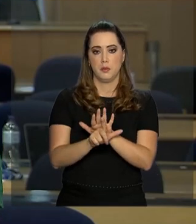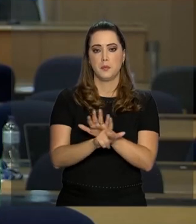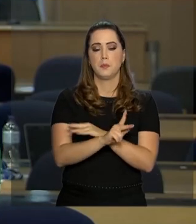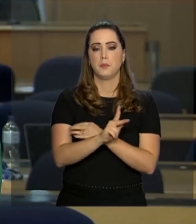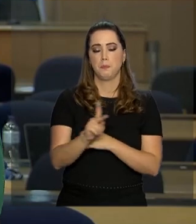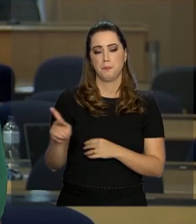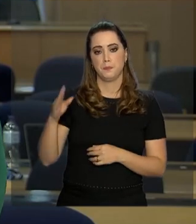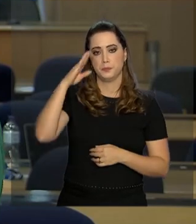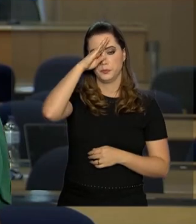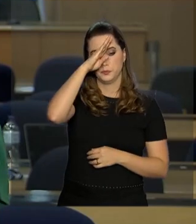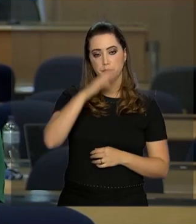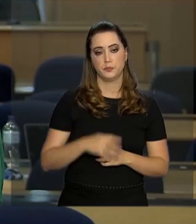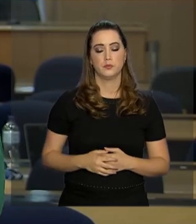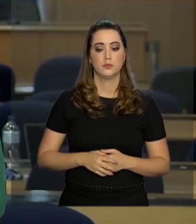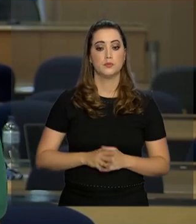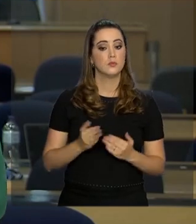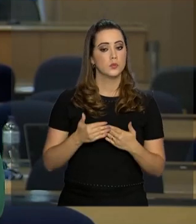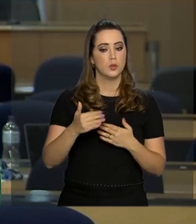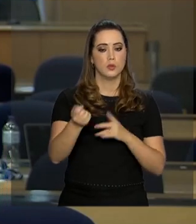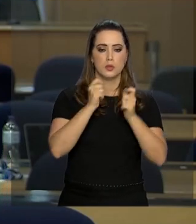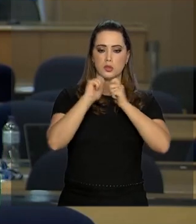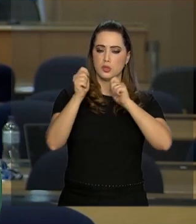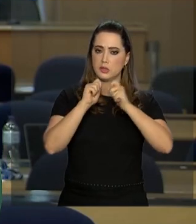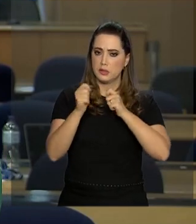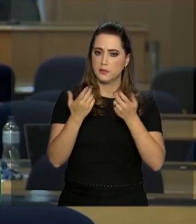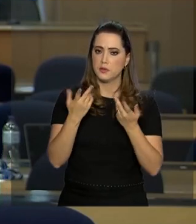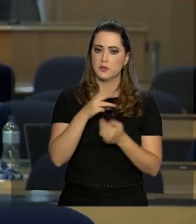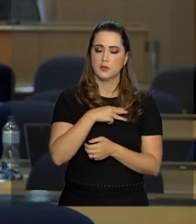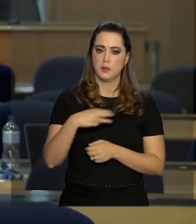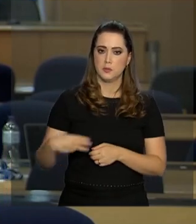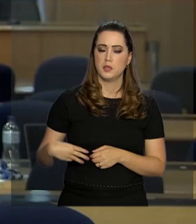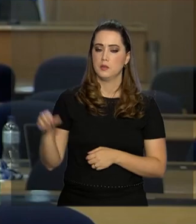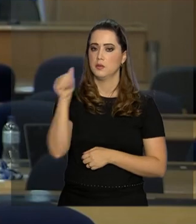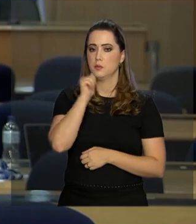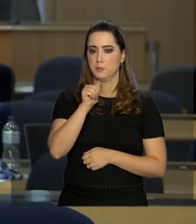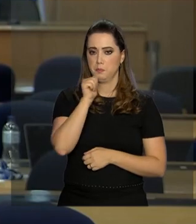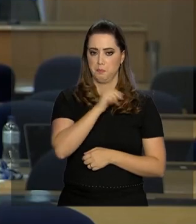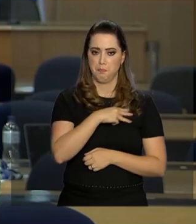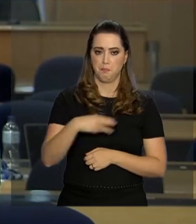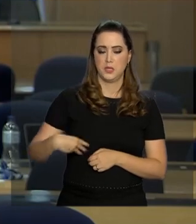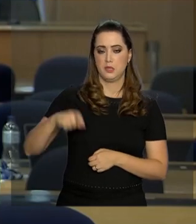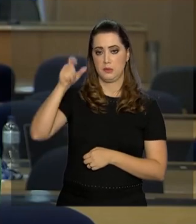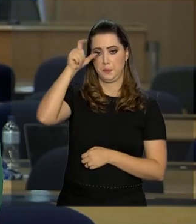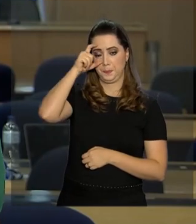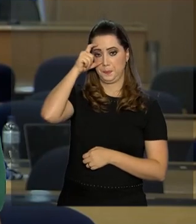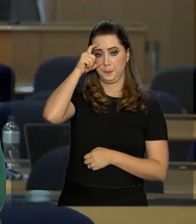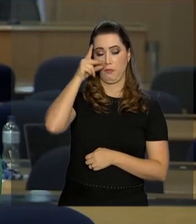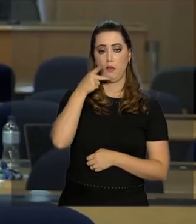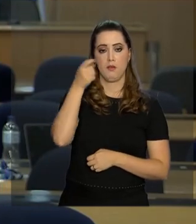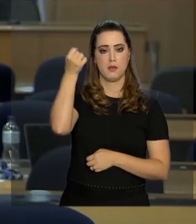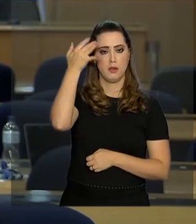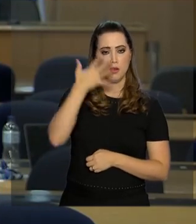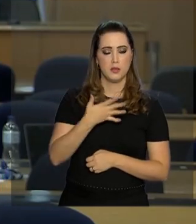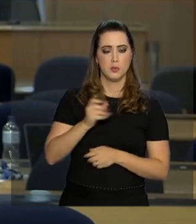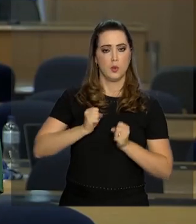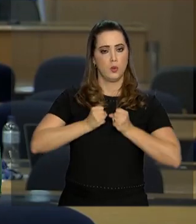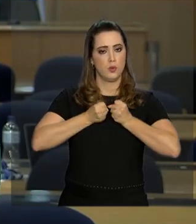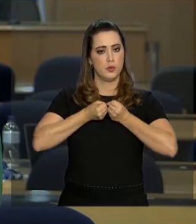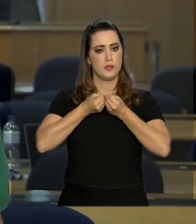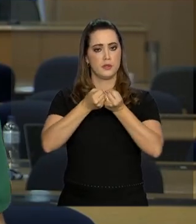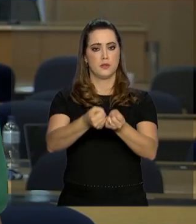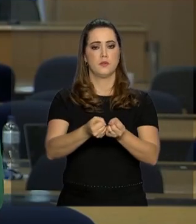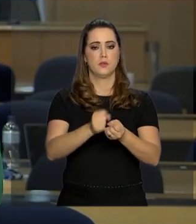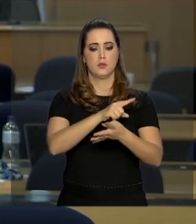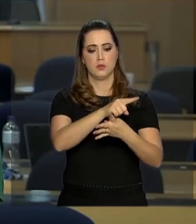presidente Jair Bolsonaro Bom, durante a entrevista coletiva a ministra da mulher, da Maris Alves Ela falou que esse esforço entre